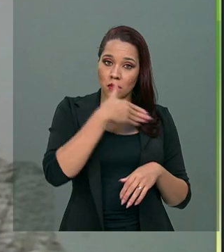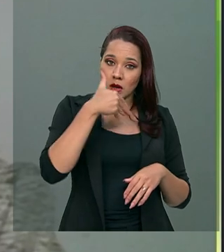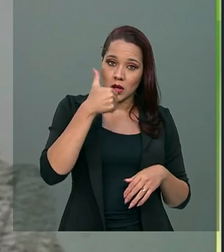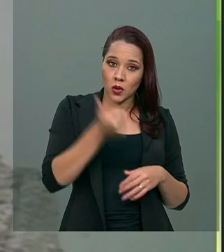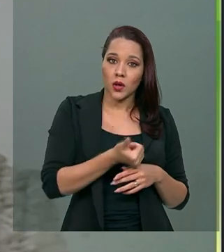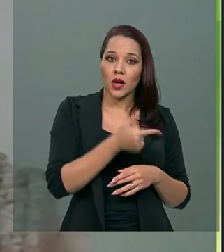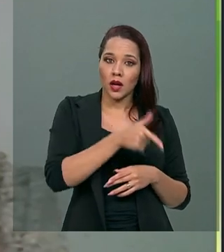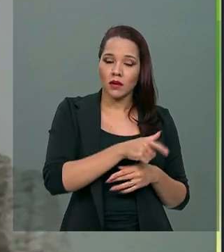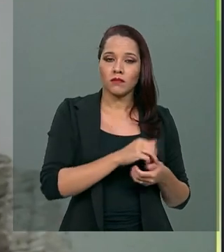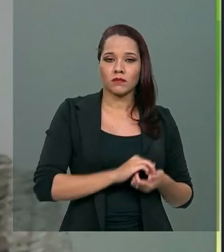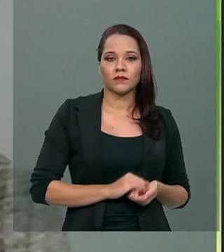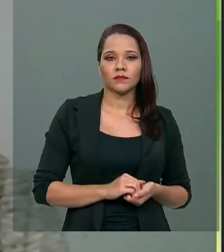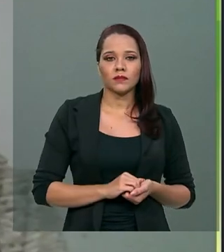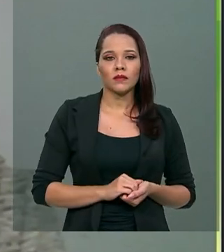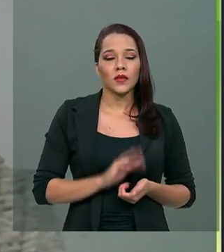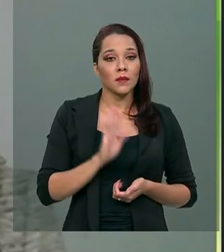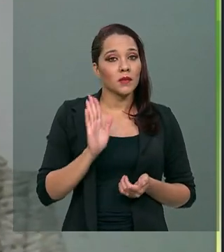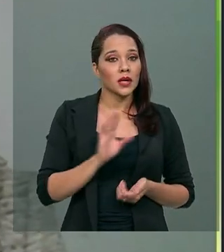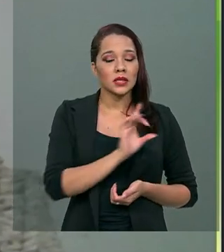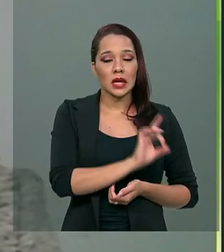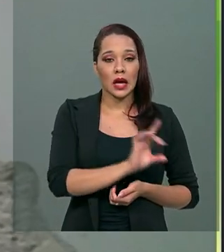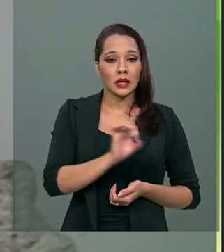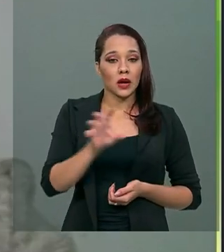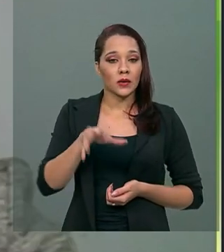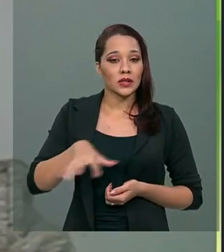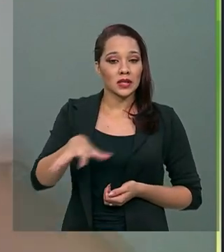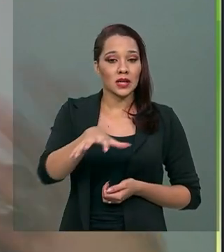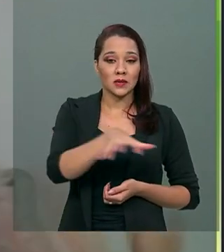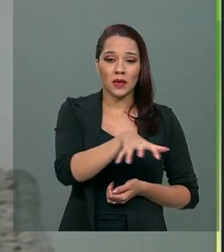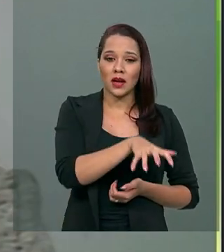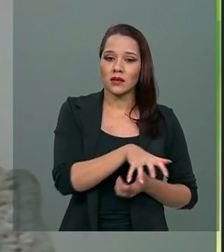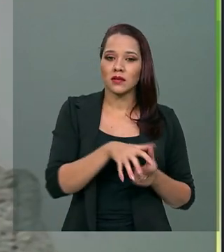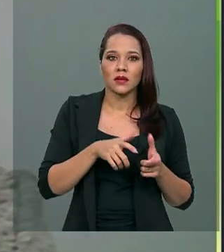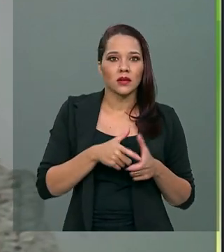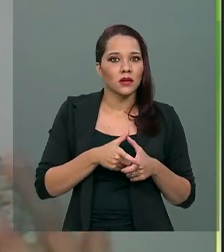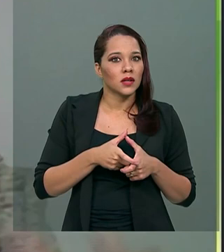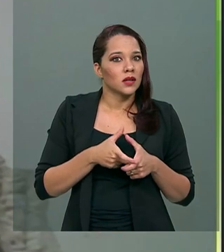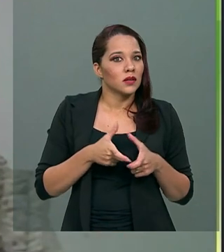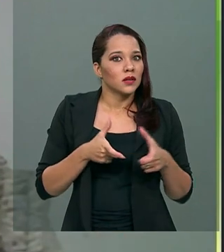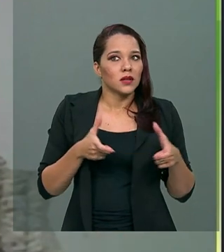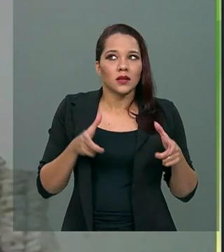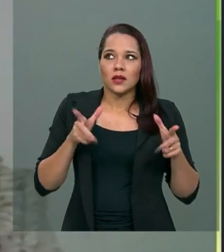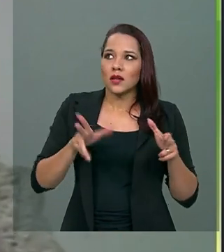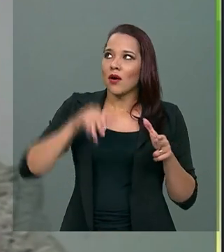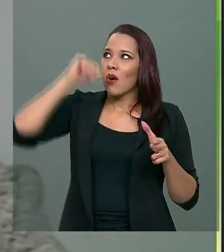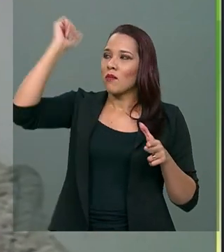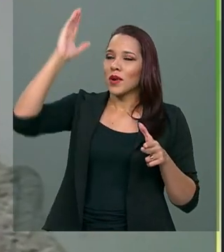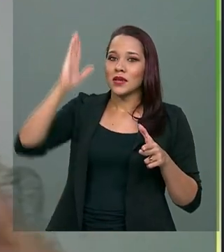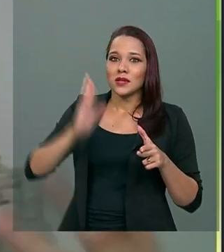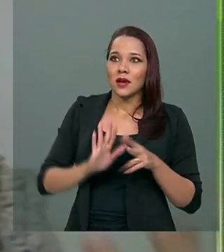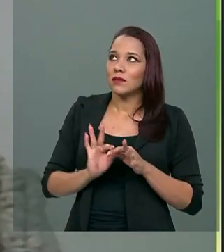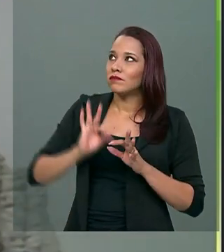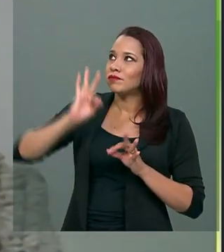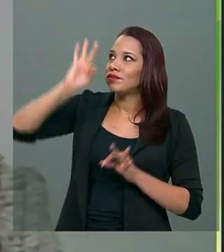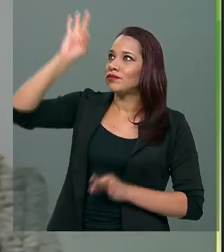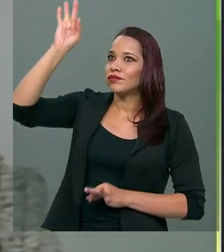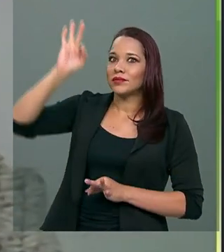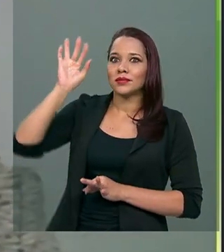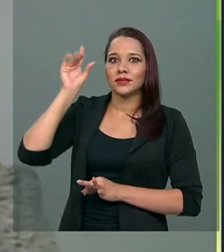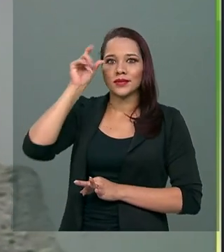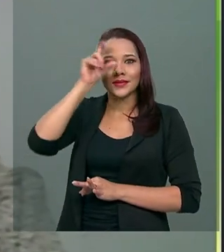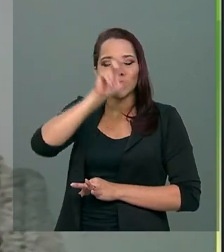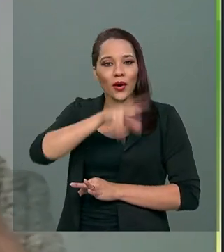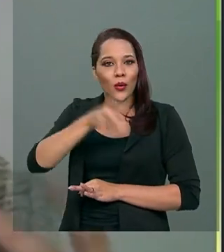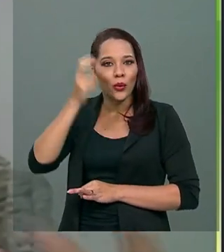tributável sobre a renda. Mas cada um desses aspectos são grandes, do tamanho do Brasil, da complexidade que é a nossa